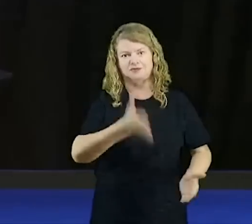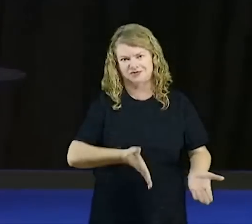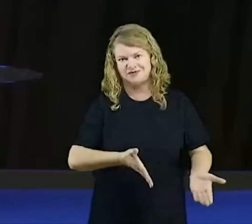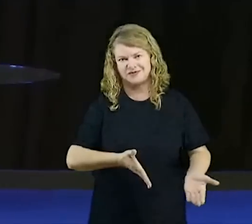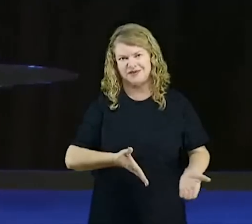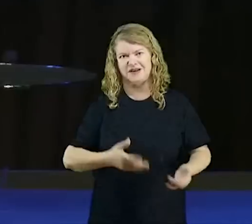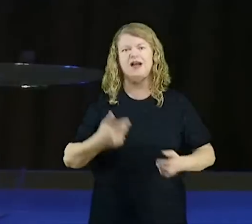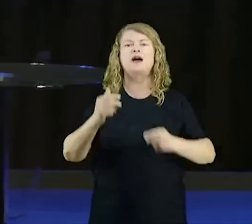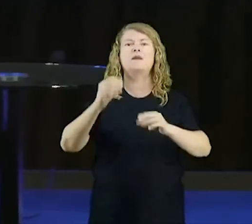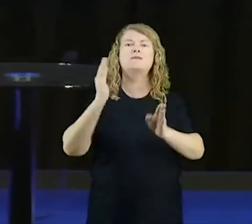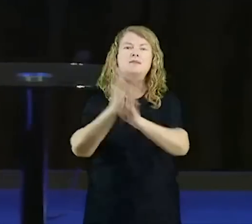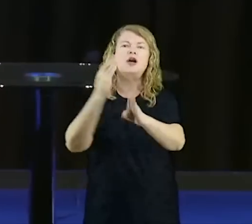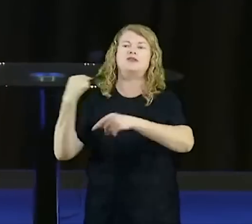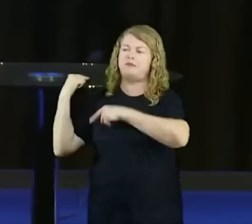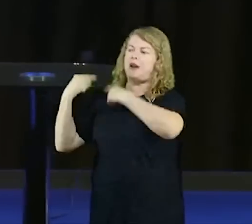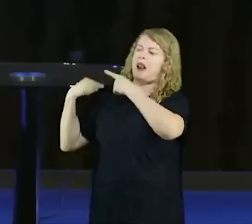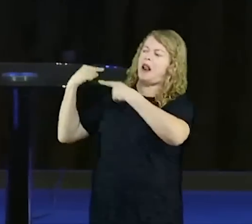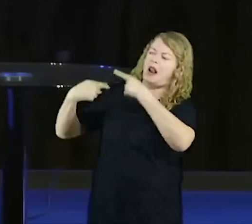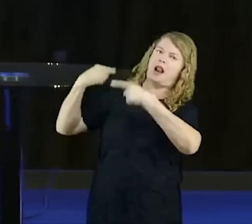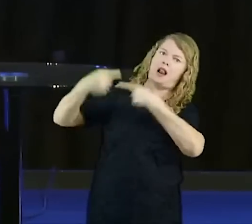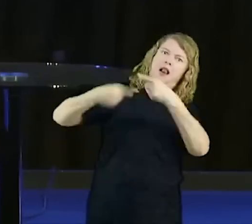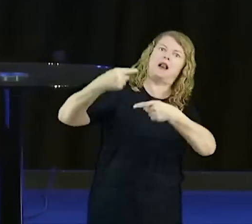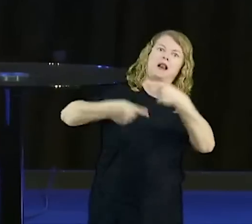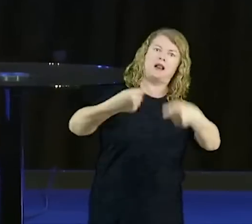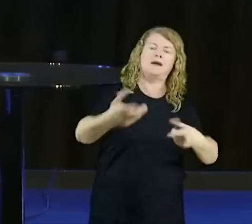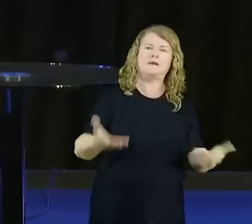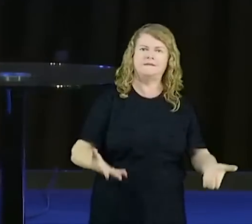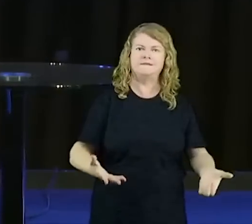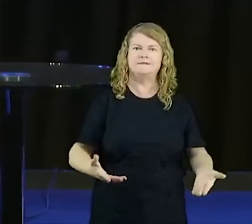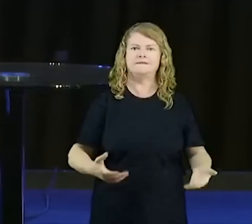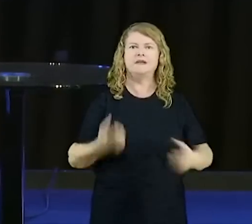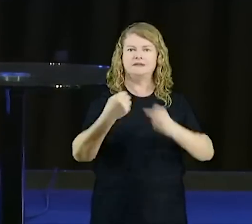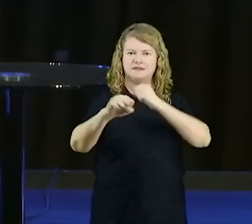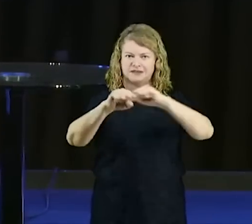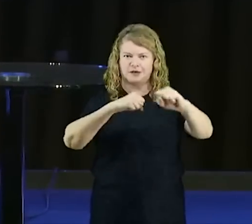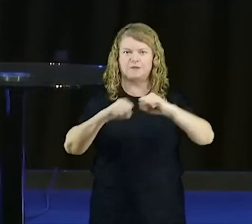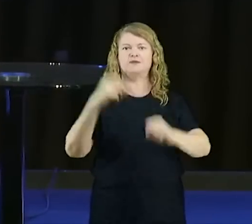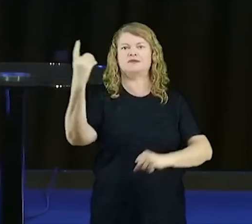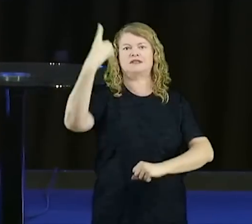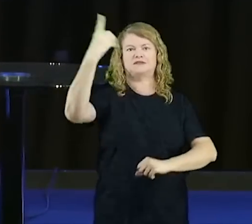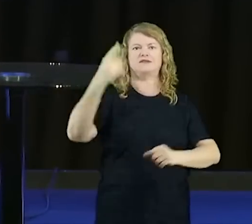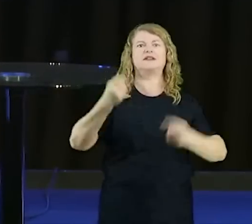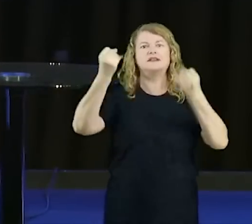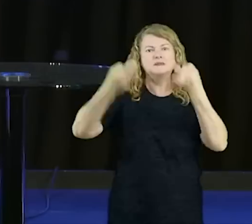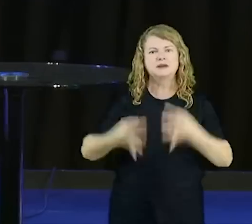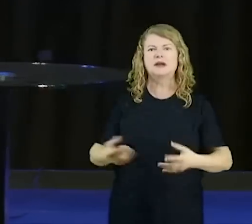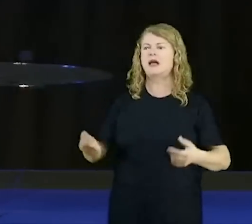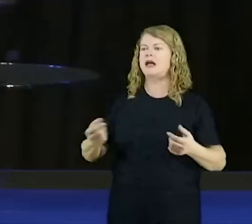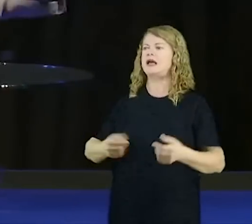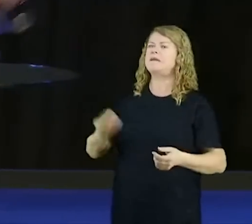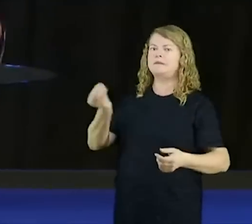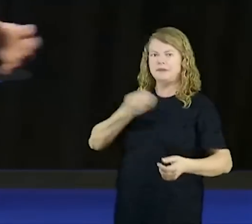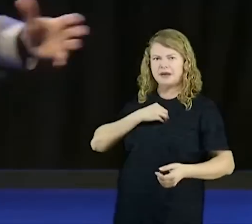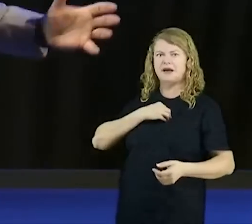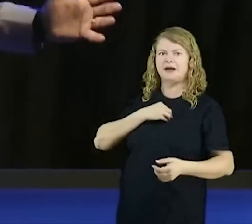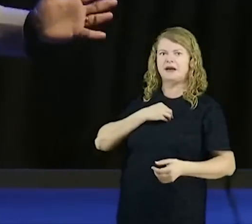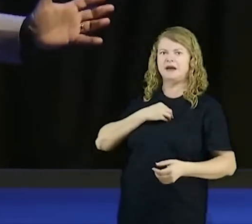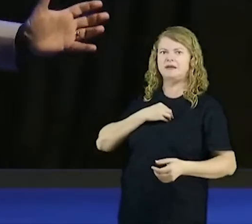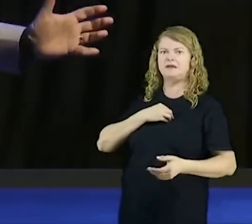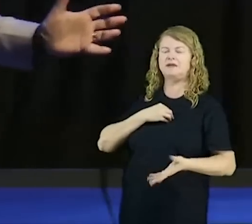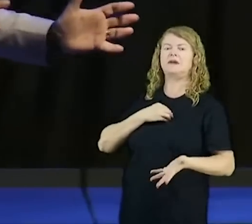51, no livro de Salmos, Davi diz, em pecado me concebeu a minha mãe. Você por ser ser humano, eu e você,